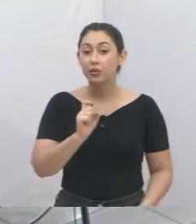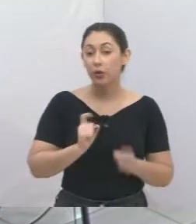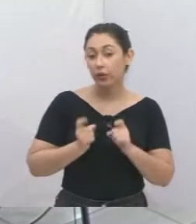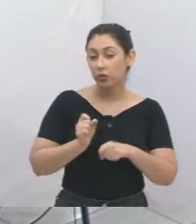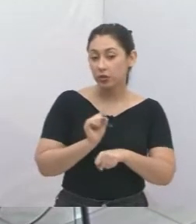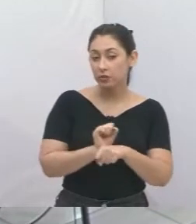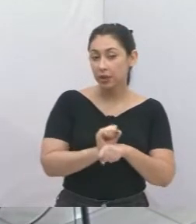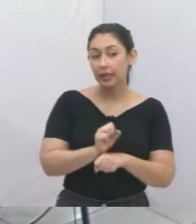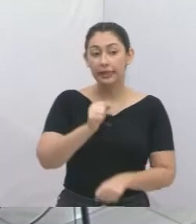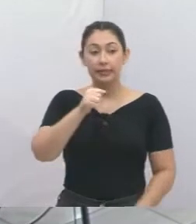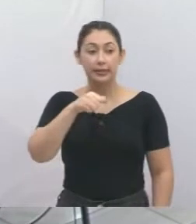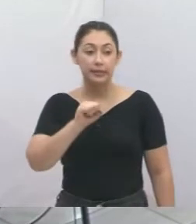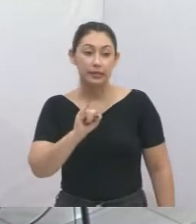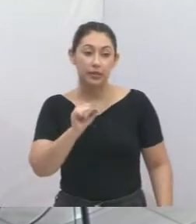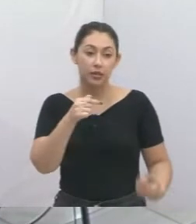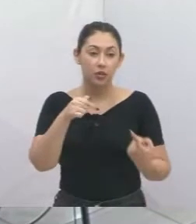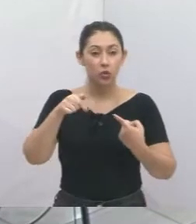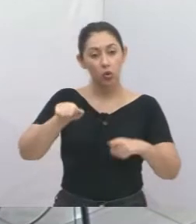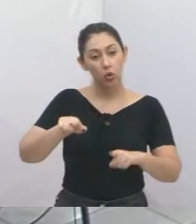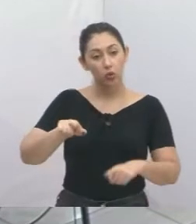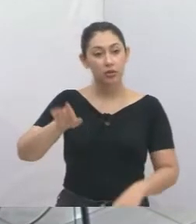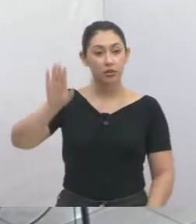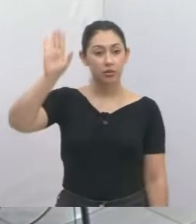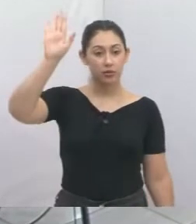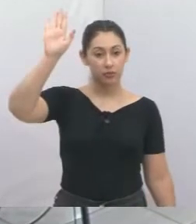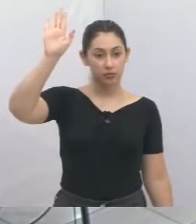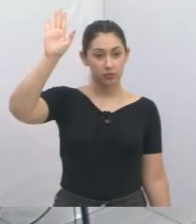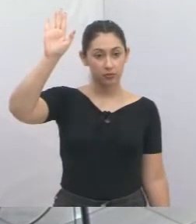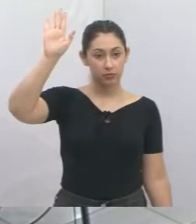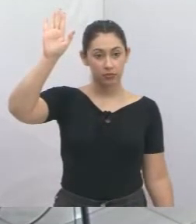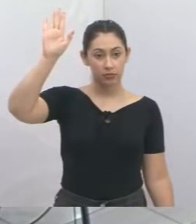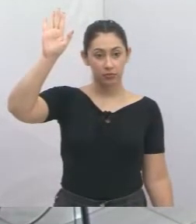Quem for contrário, por favor, se manifesta, levantando os braços.